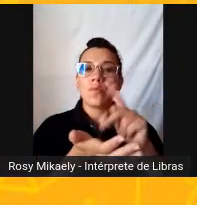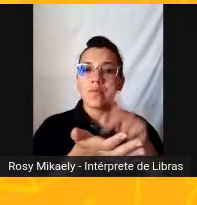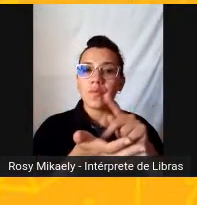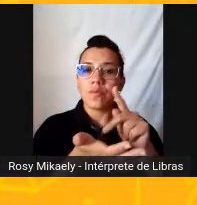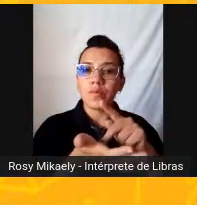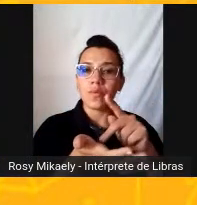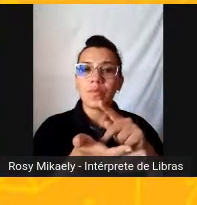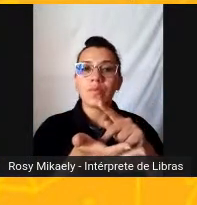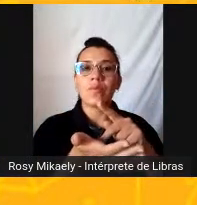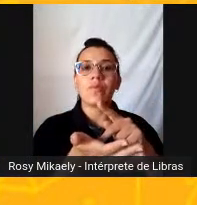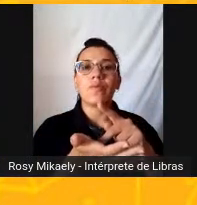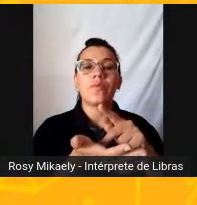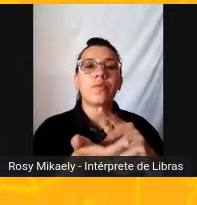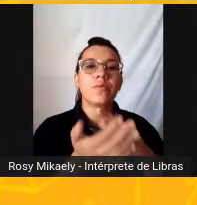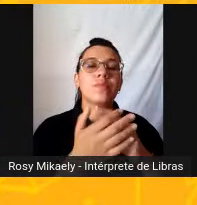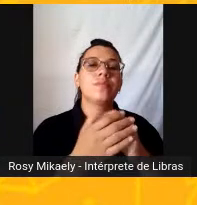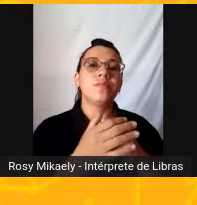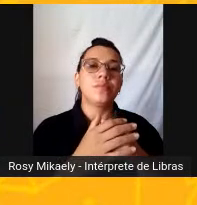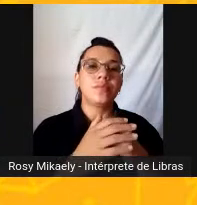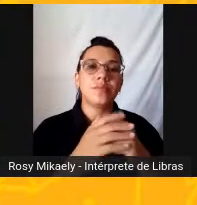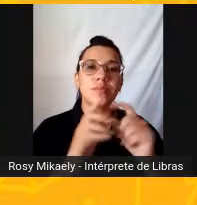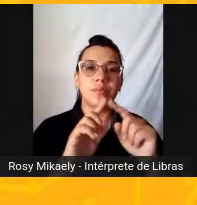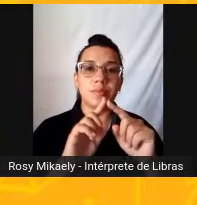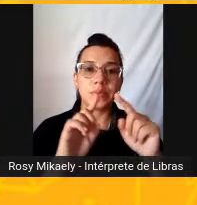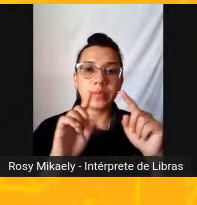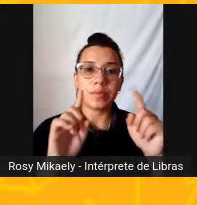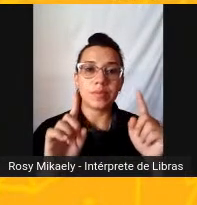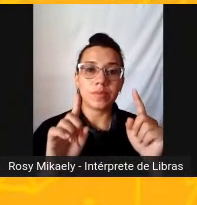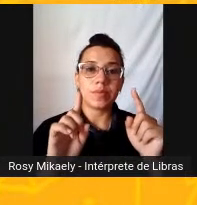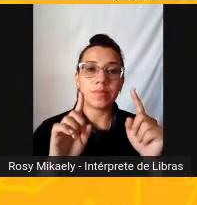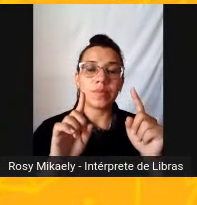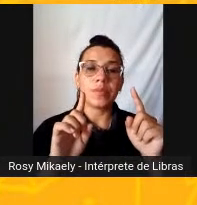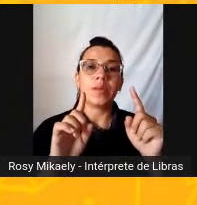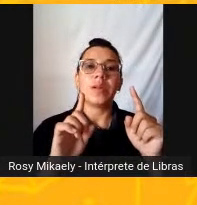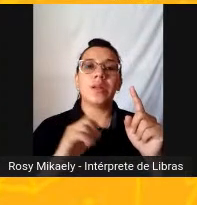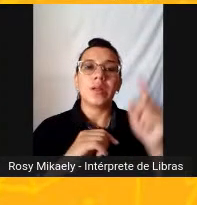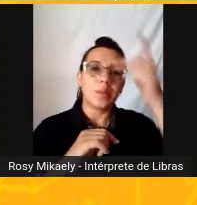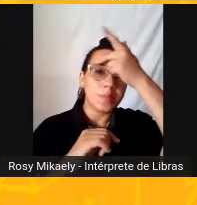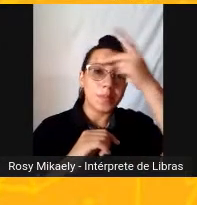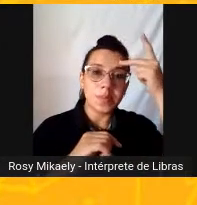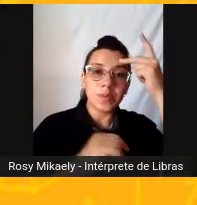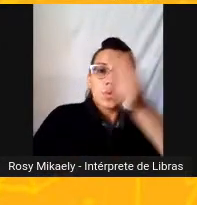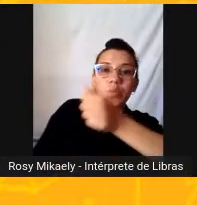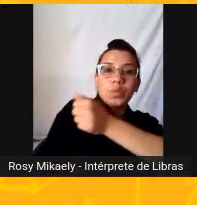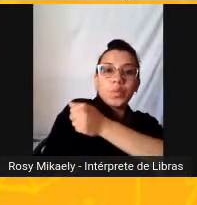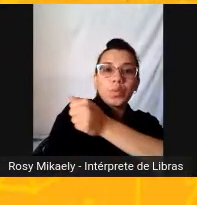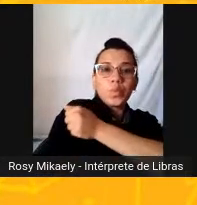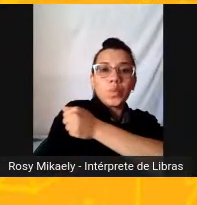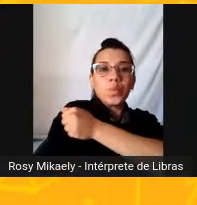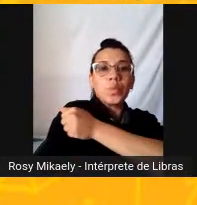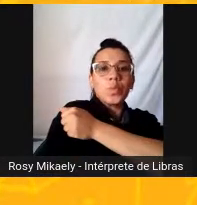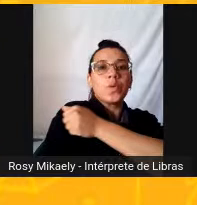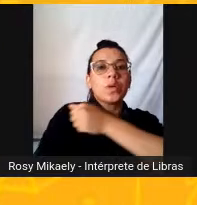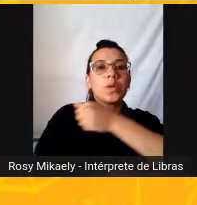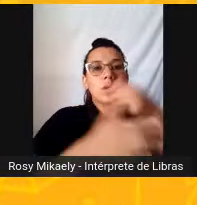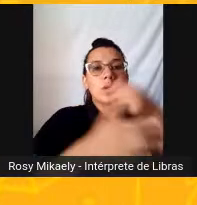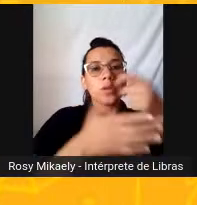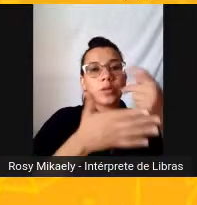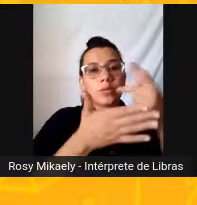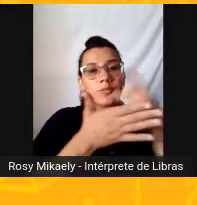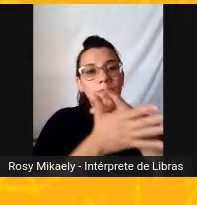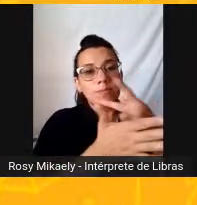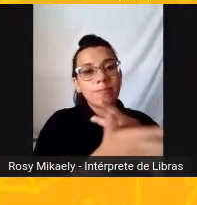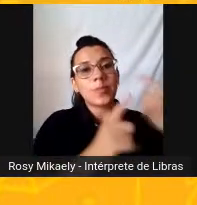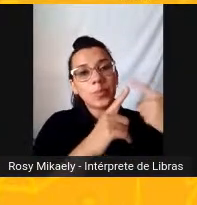como resposta Por isso que o candidato Erra Se ele não olhar No enunciado Direitinho A função